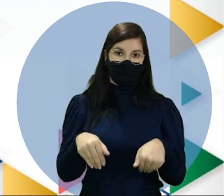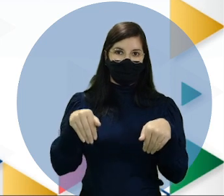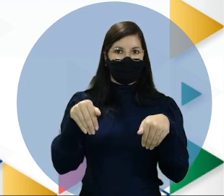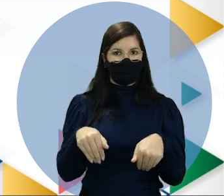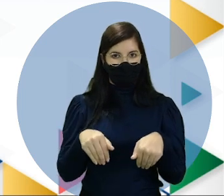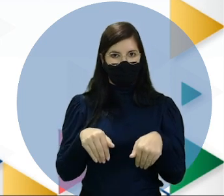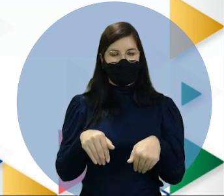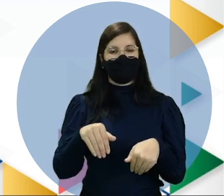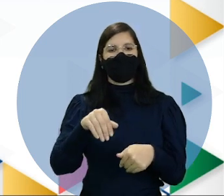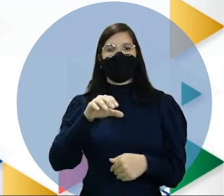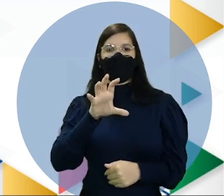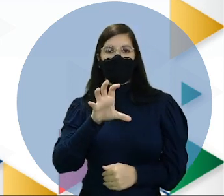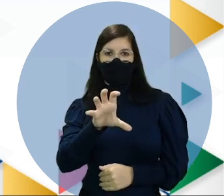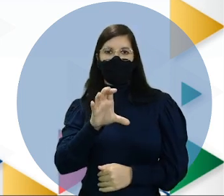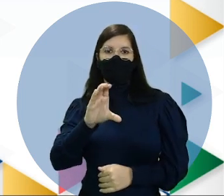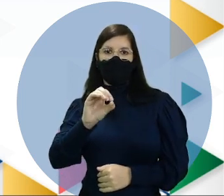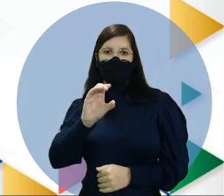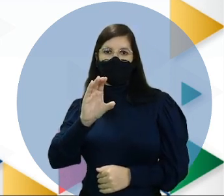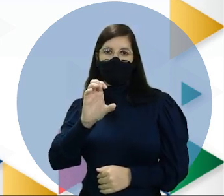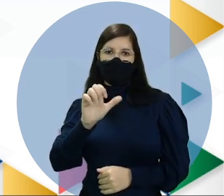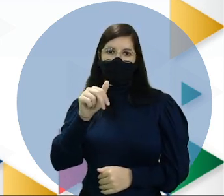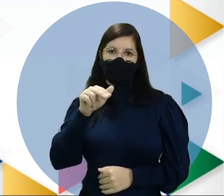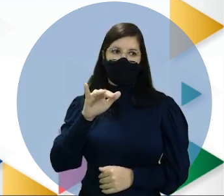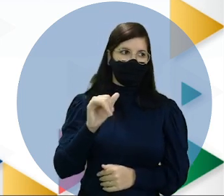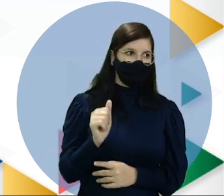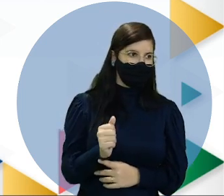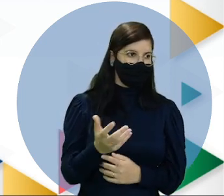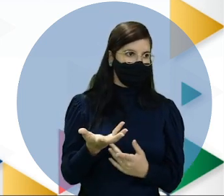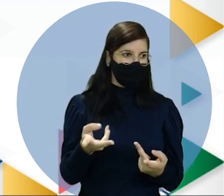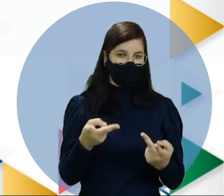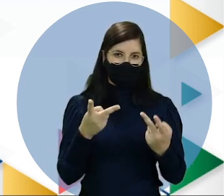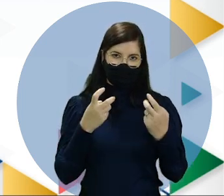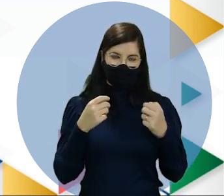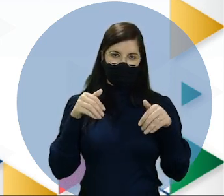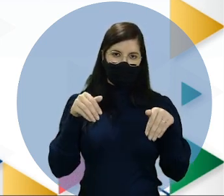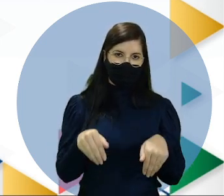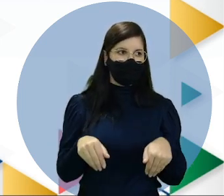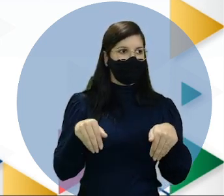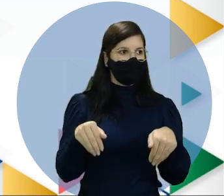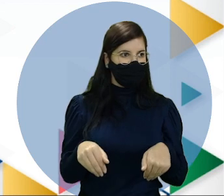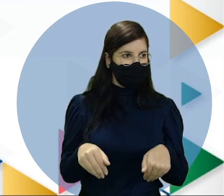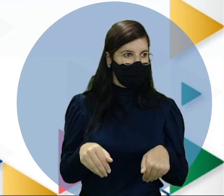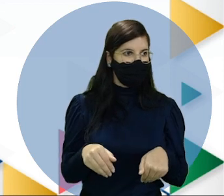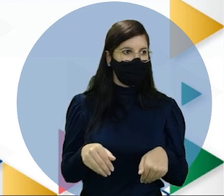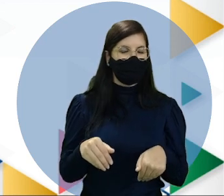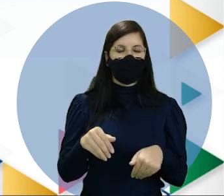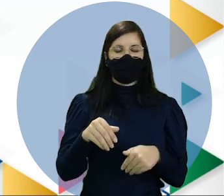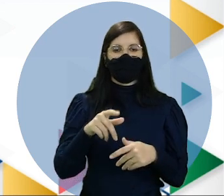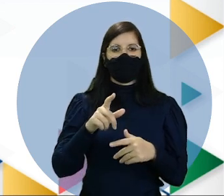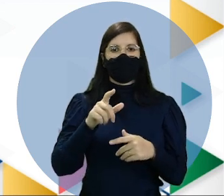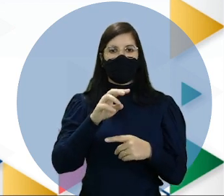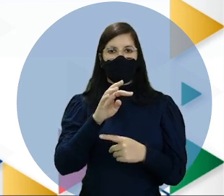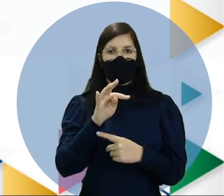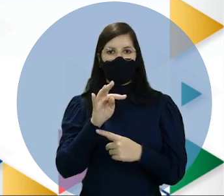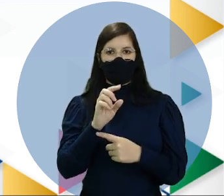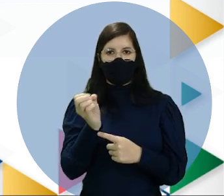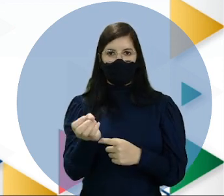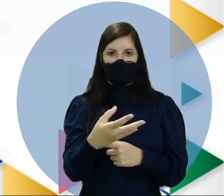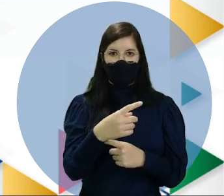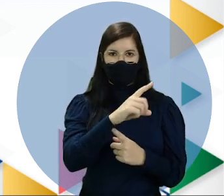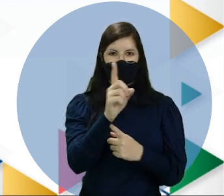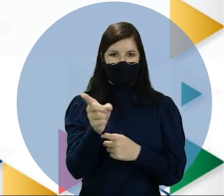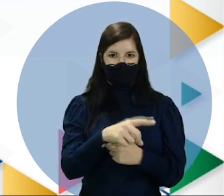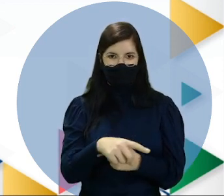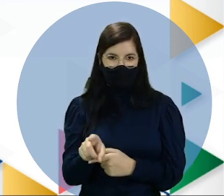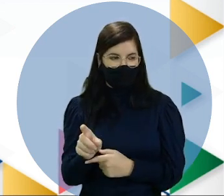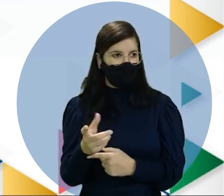continente da Oceania, onde a gente pode observar a Austrália, a Tasmania, a Nova Zelândia,